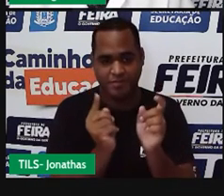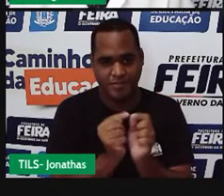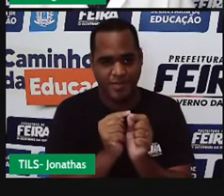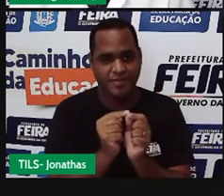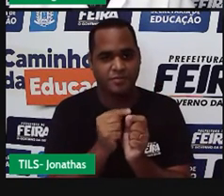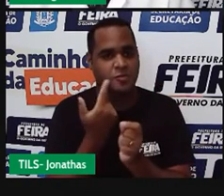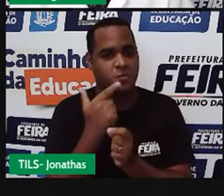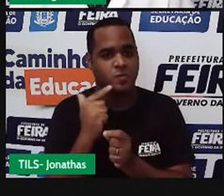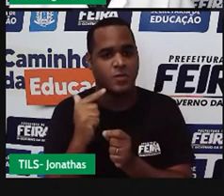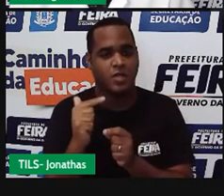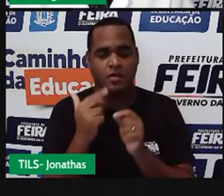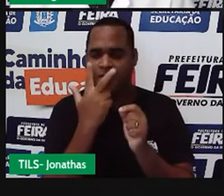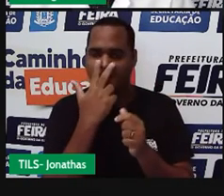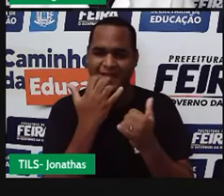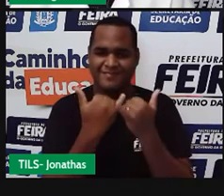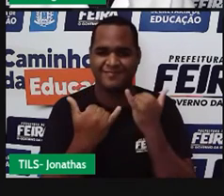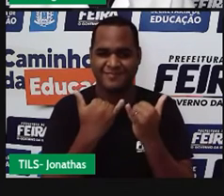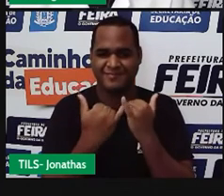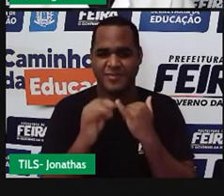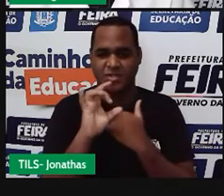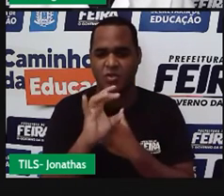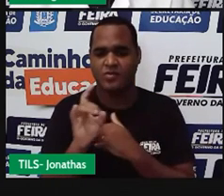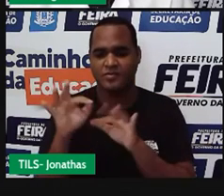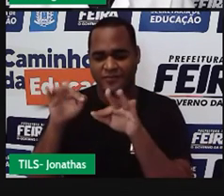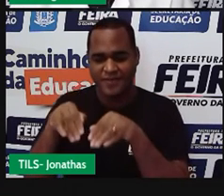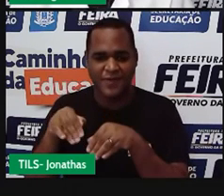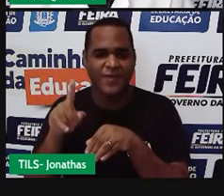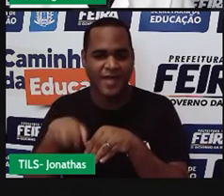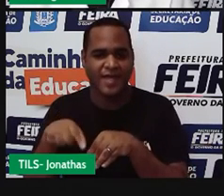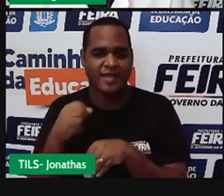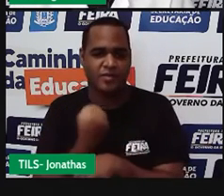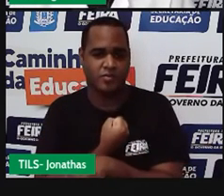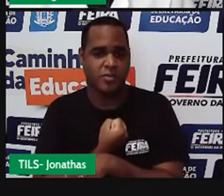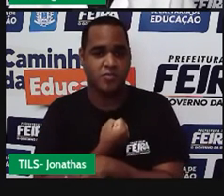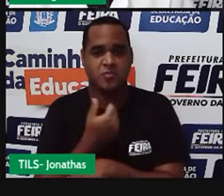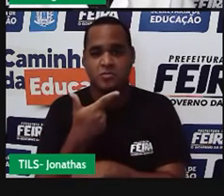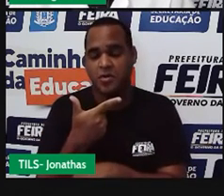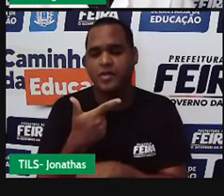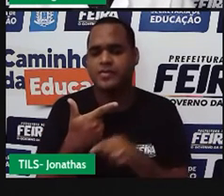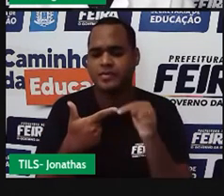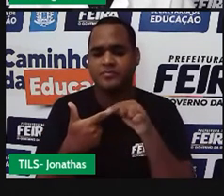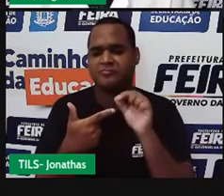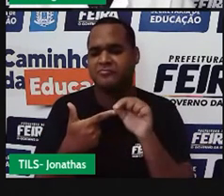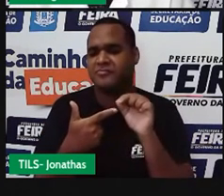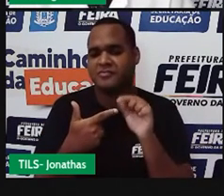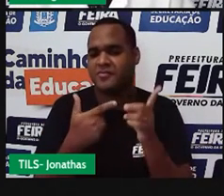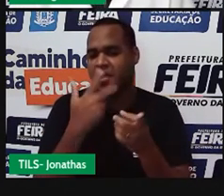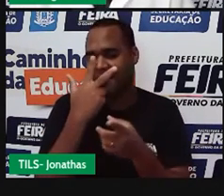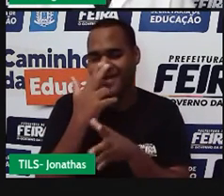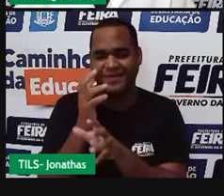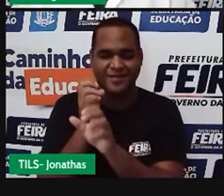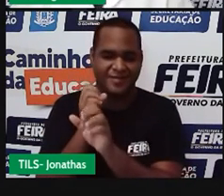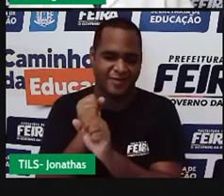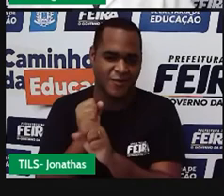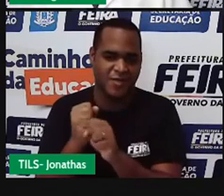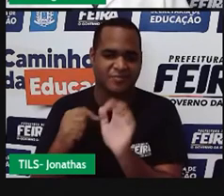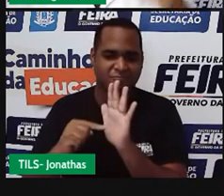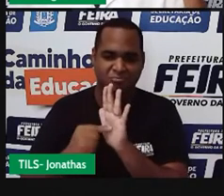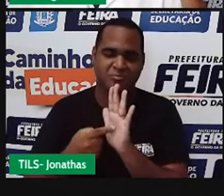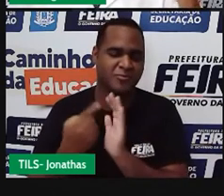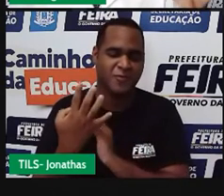ficaria parecendo que só o último número, que é o 2, que ficaria multiplicado por 4.